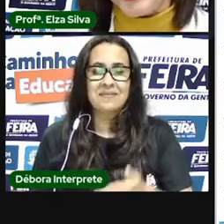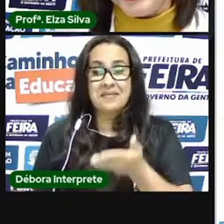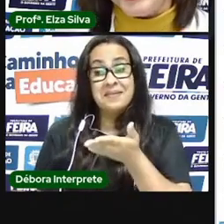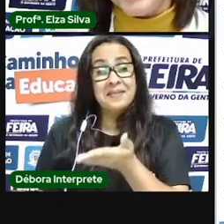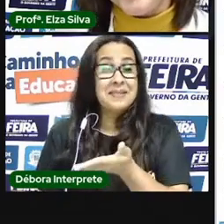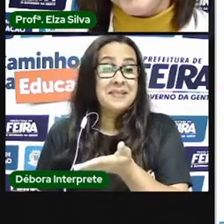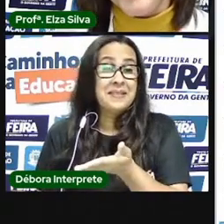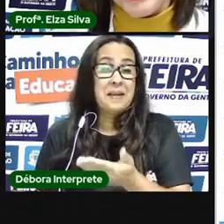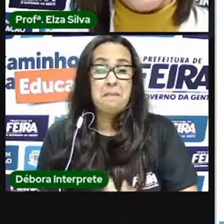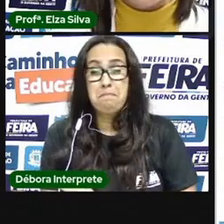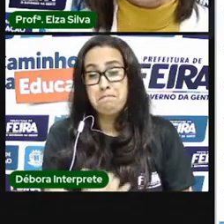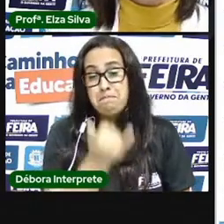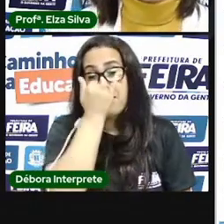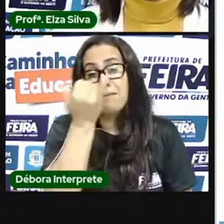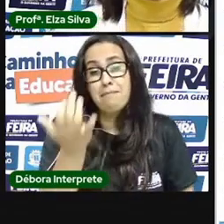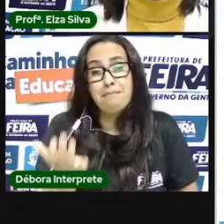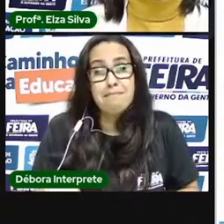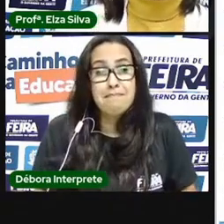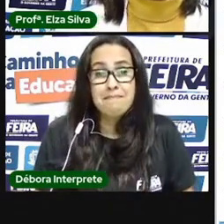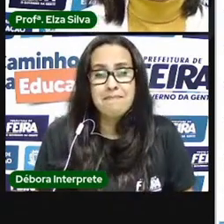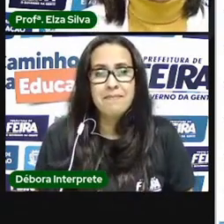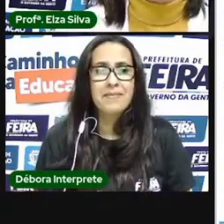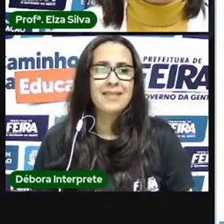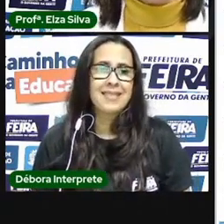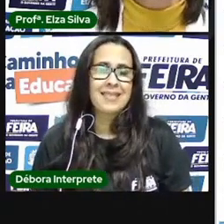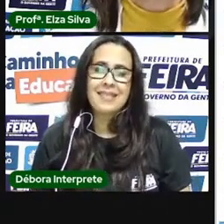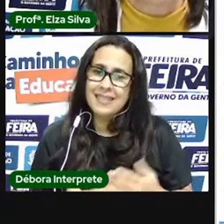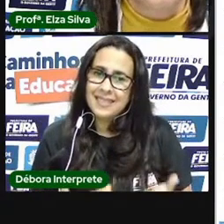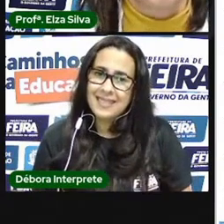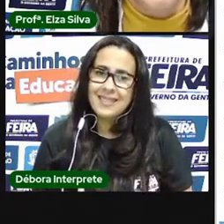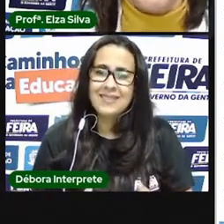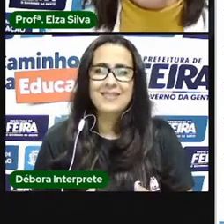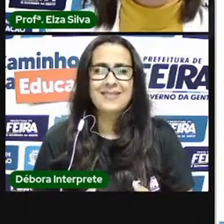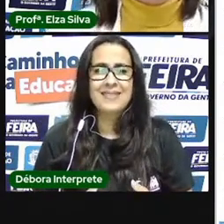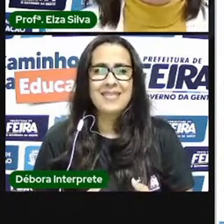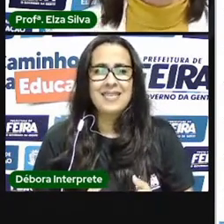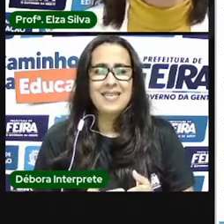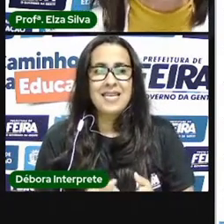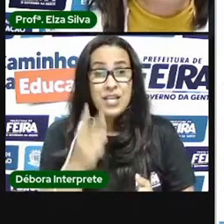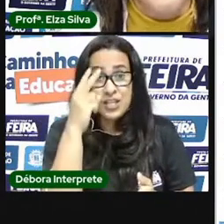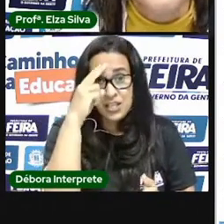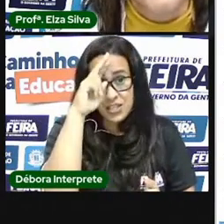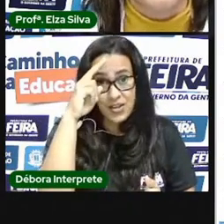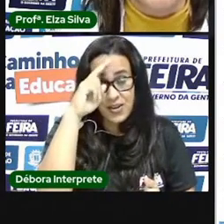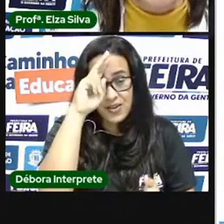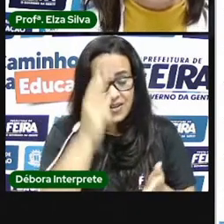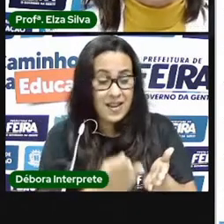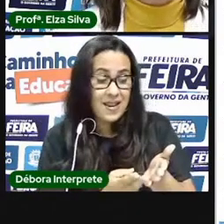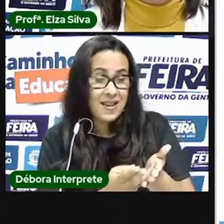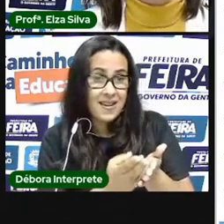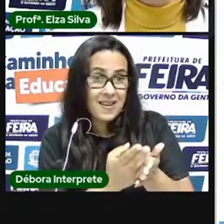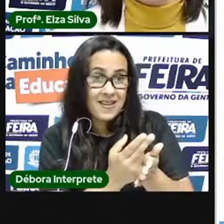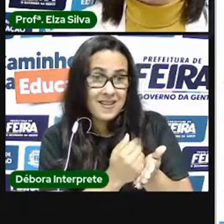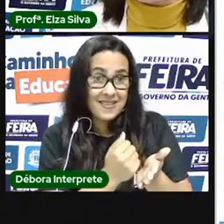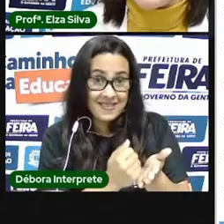traiu então a história em quadrinhos é essa magia é esse texto fantástico que